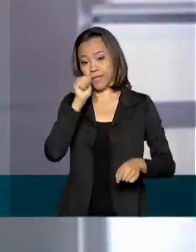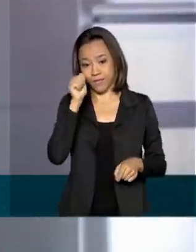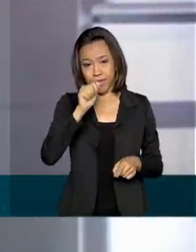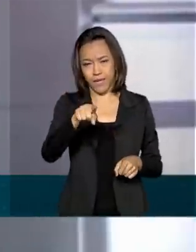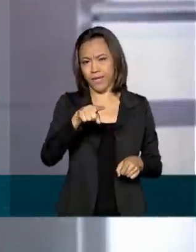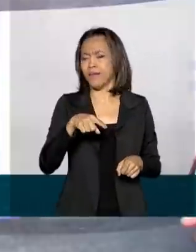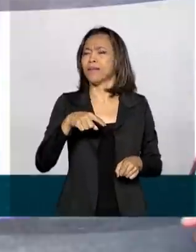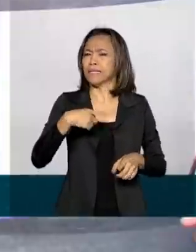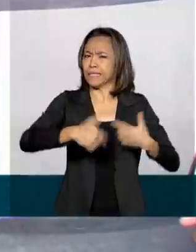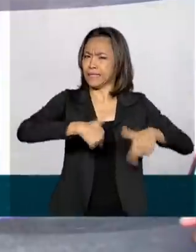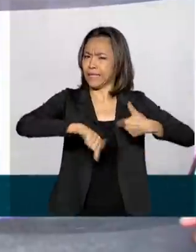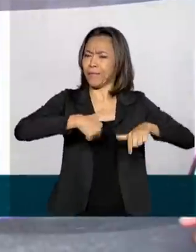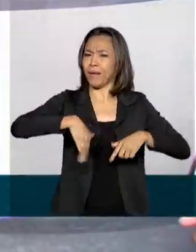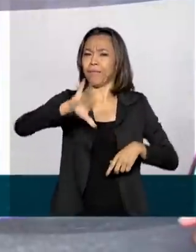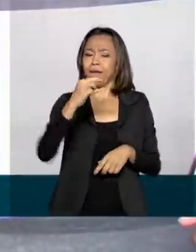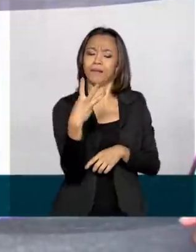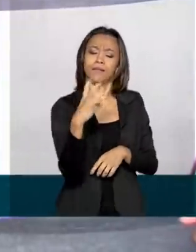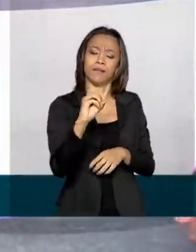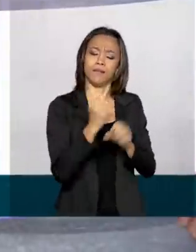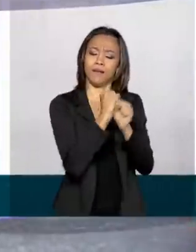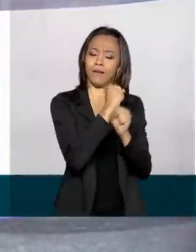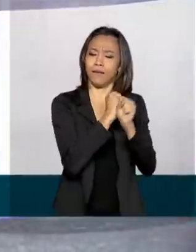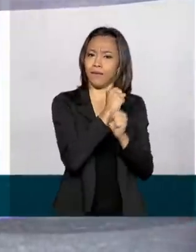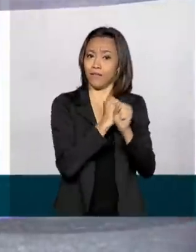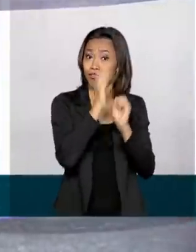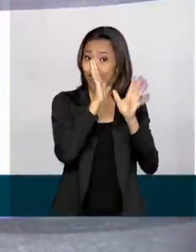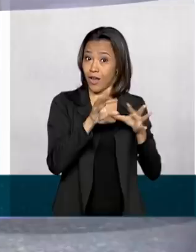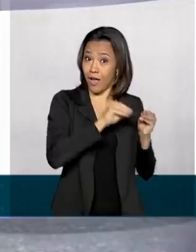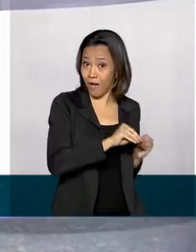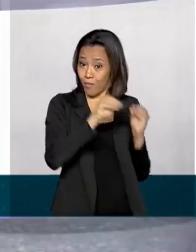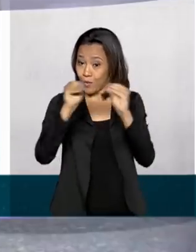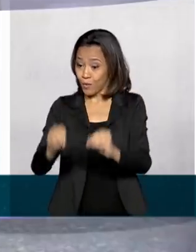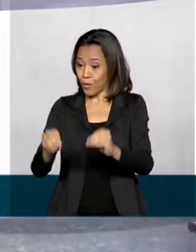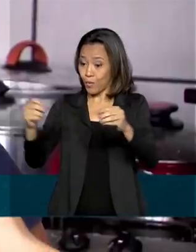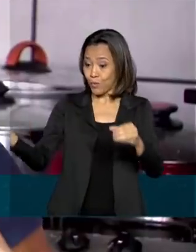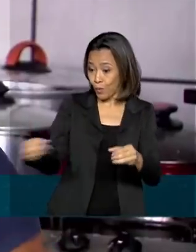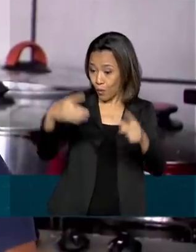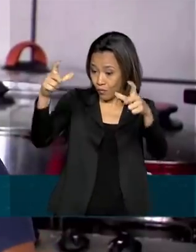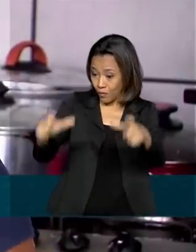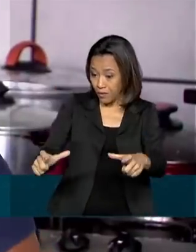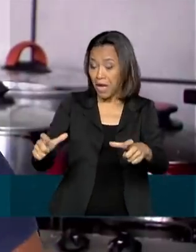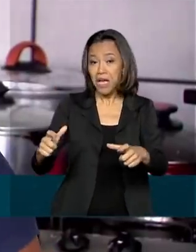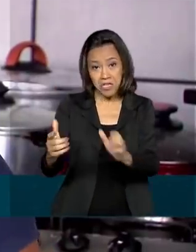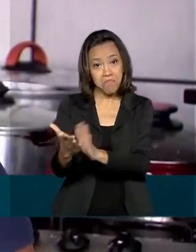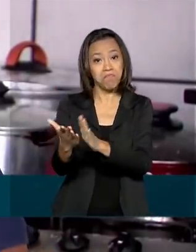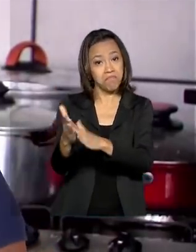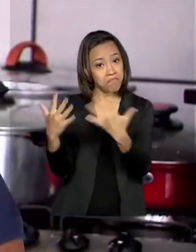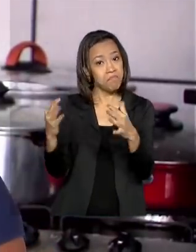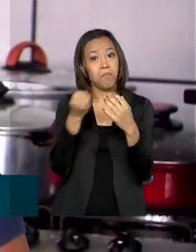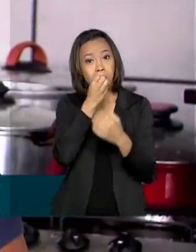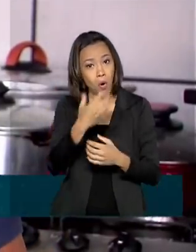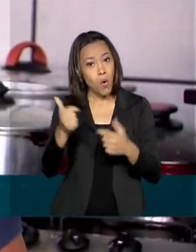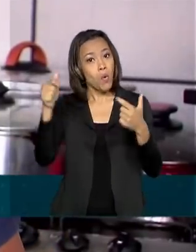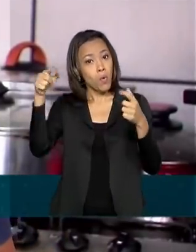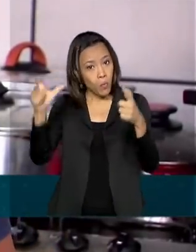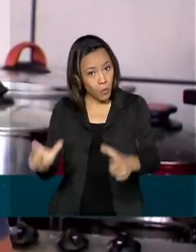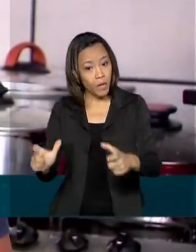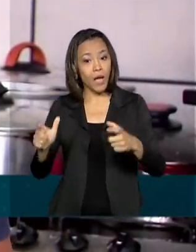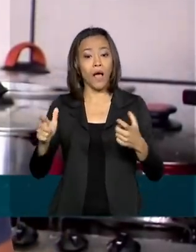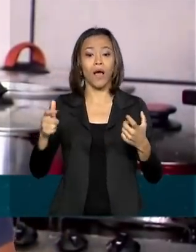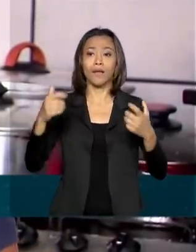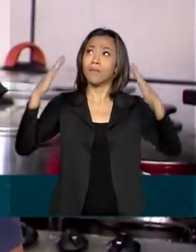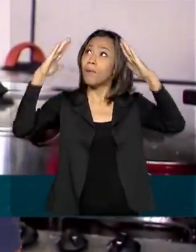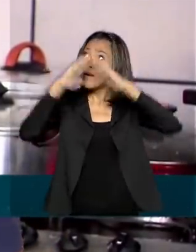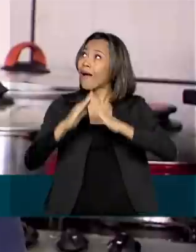paneleira há mais de 30 anos, já mudou para o novo local e aprovou. A diferença é aqui é muito bom, nós estamos debaixo de uma